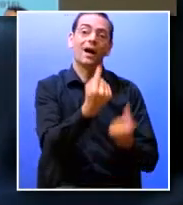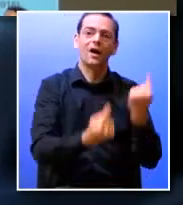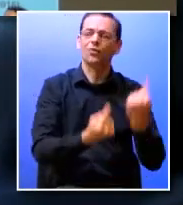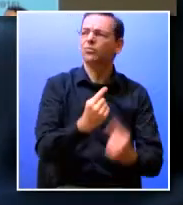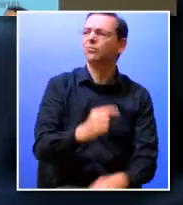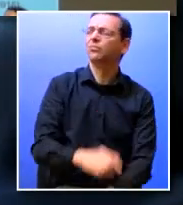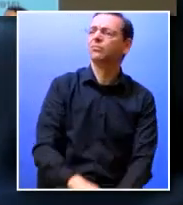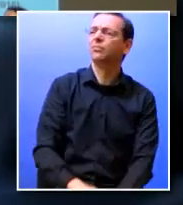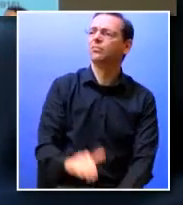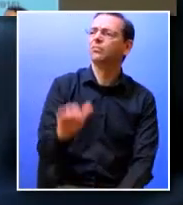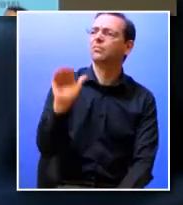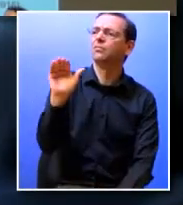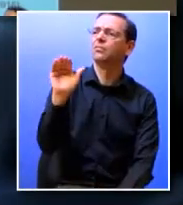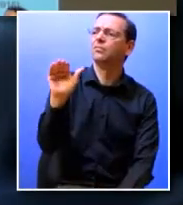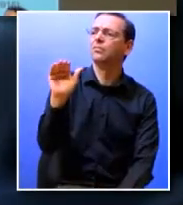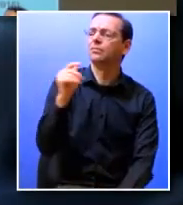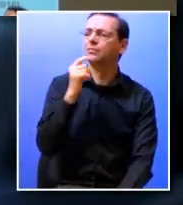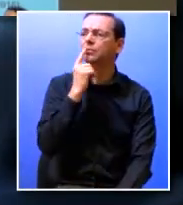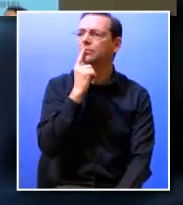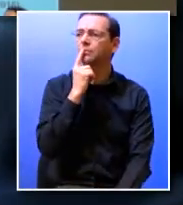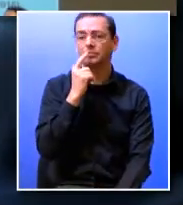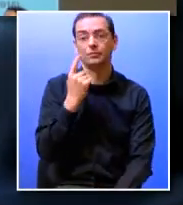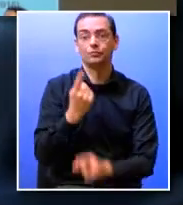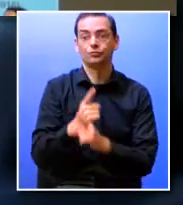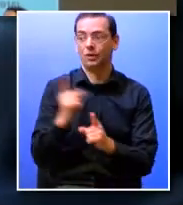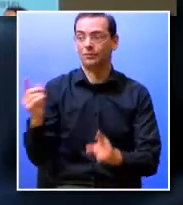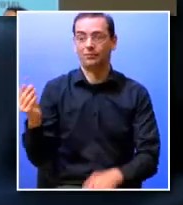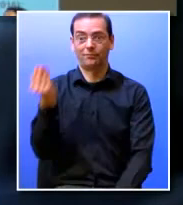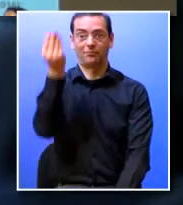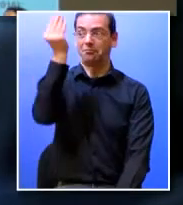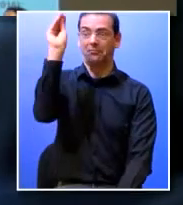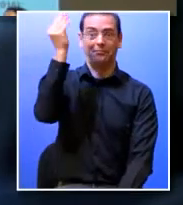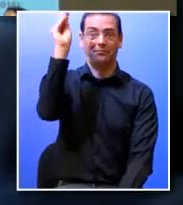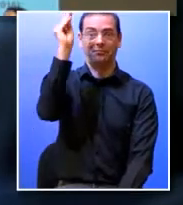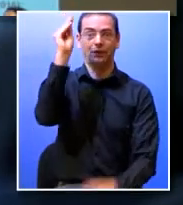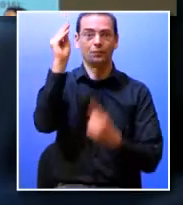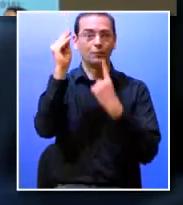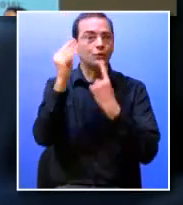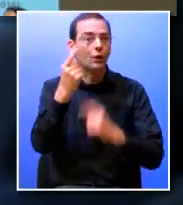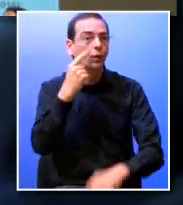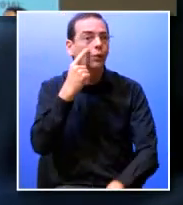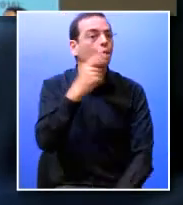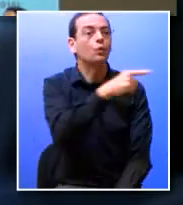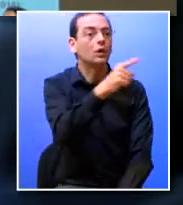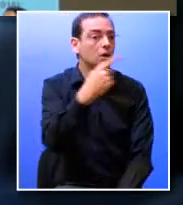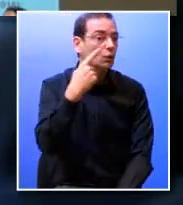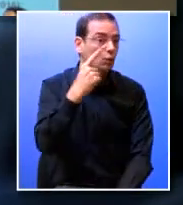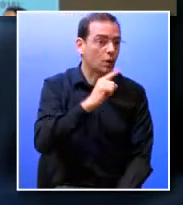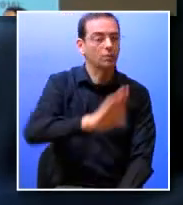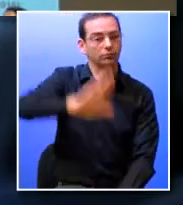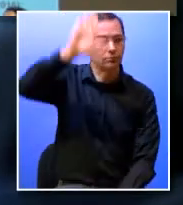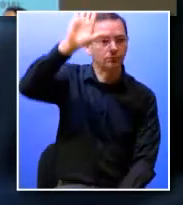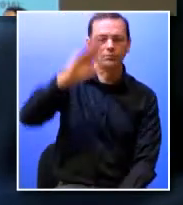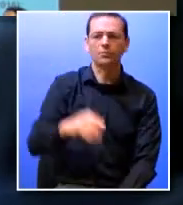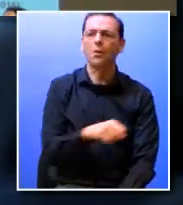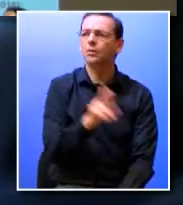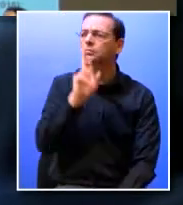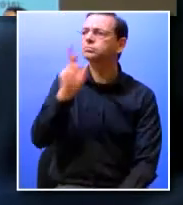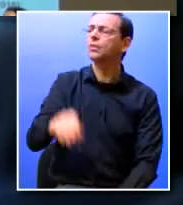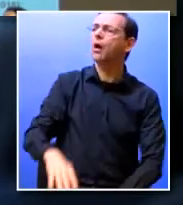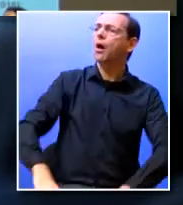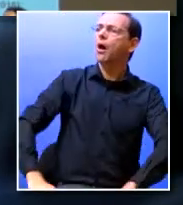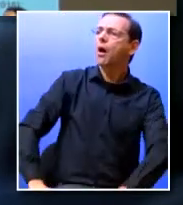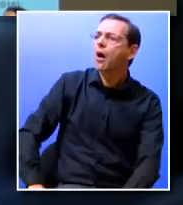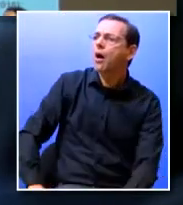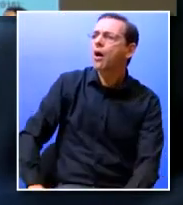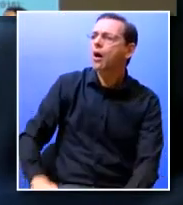perguntam perante este mesmo exercício de lhe mostrar este objeto professora como é que conseguiu